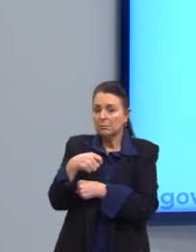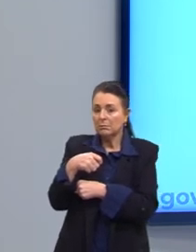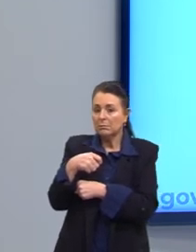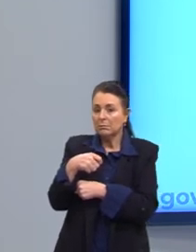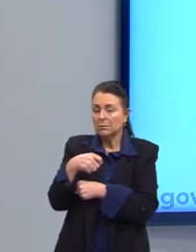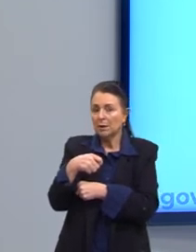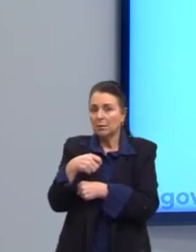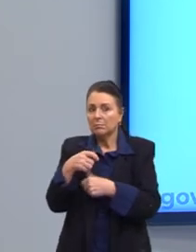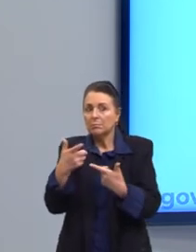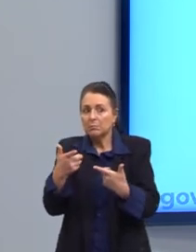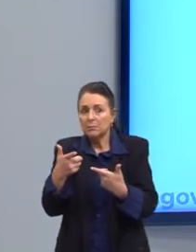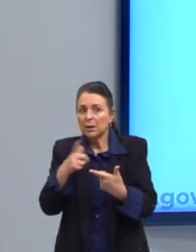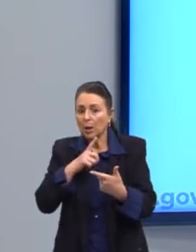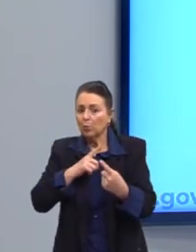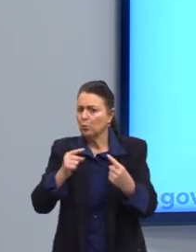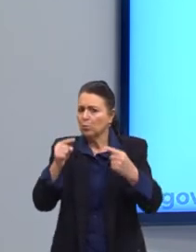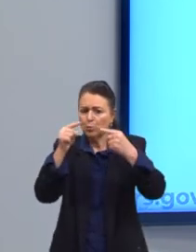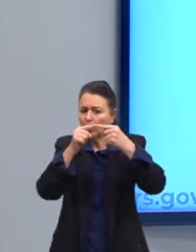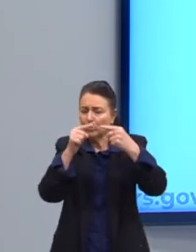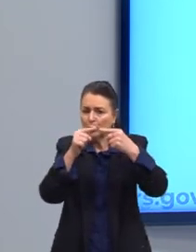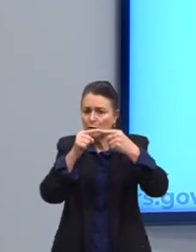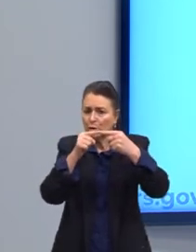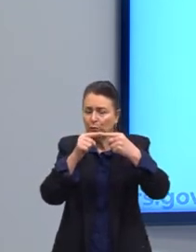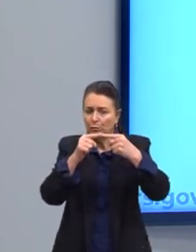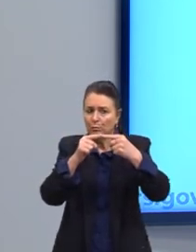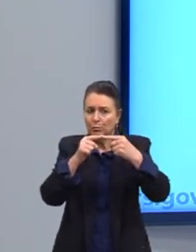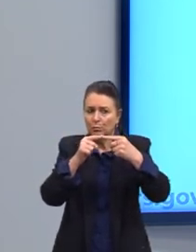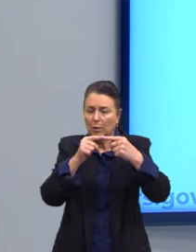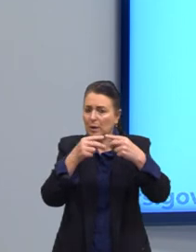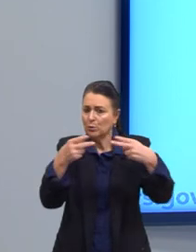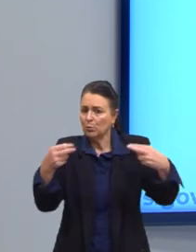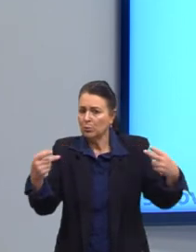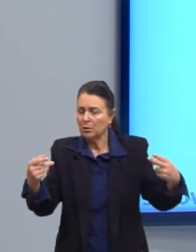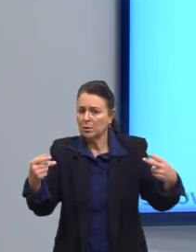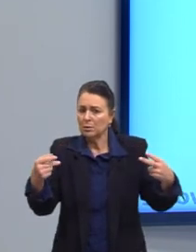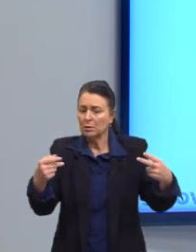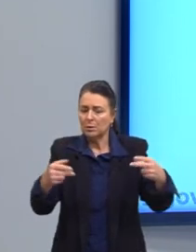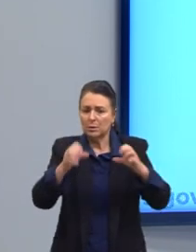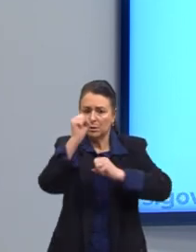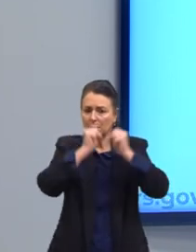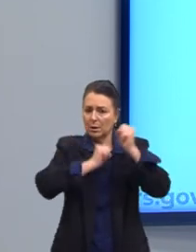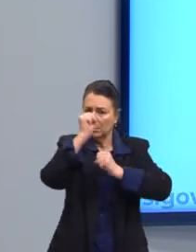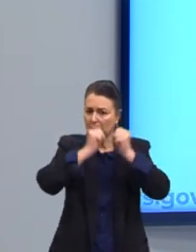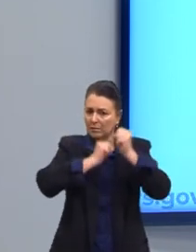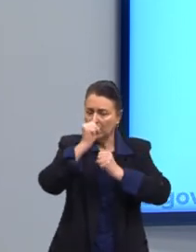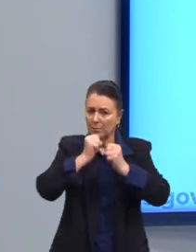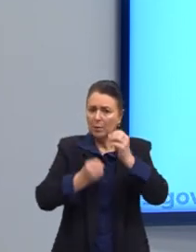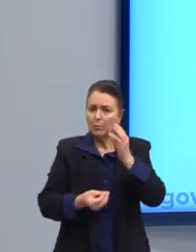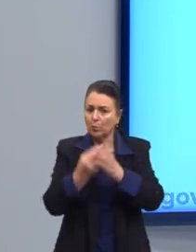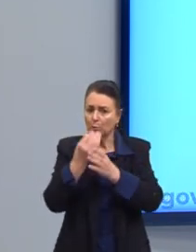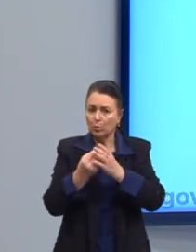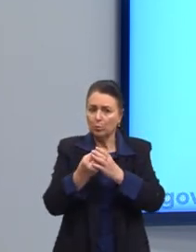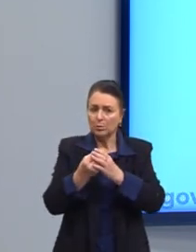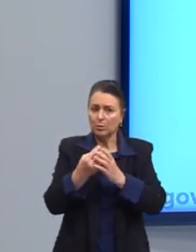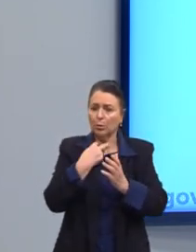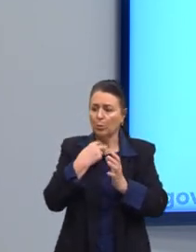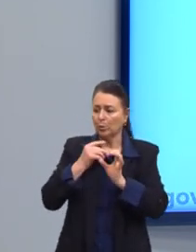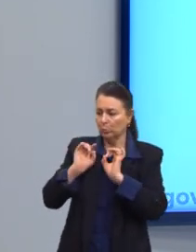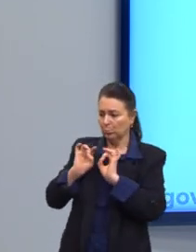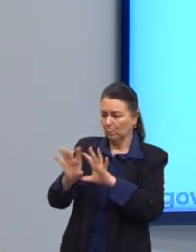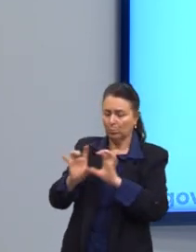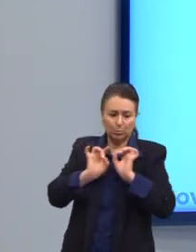fim ao que a própria empresa produz, não desperdiçar, enfim, não colecionar, nós temos nessa